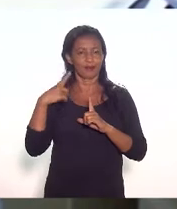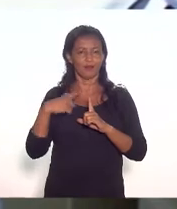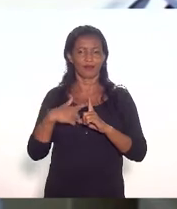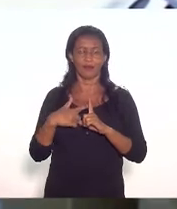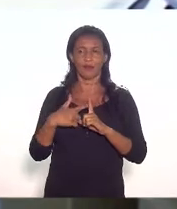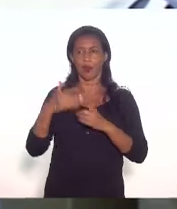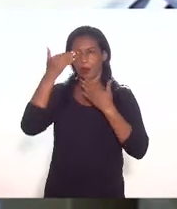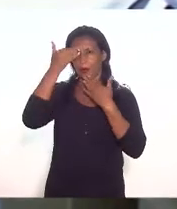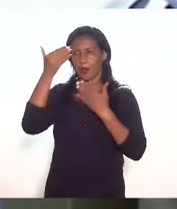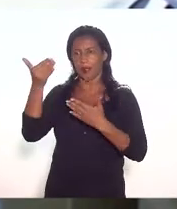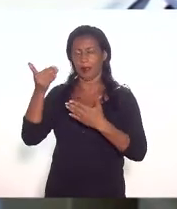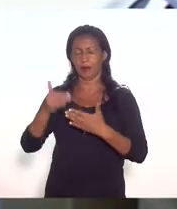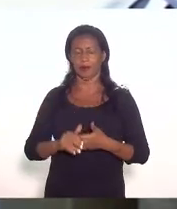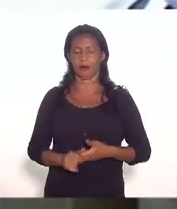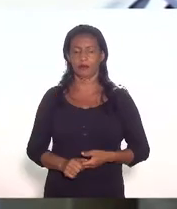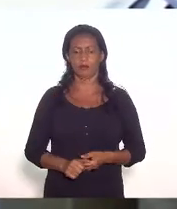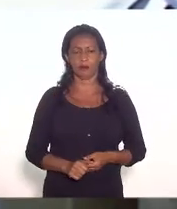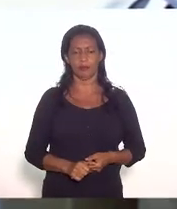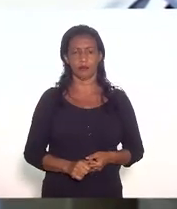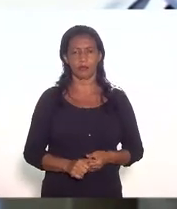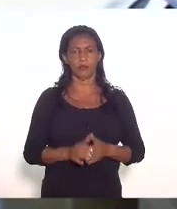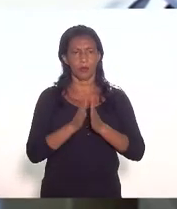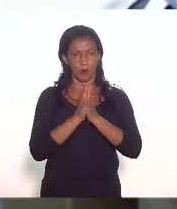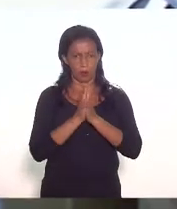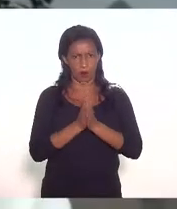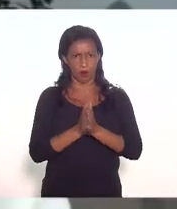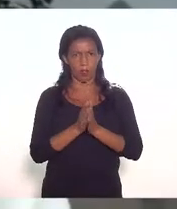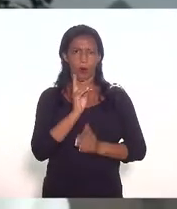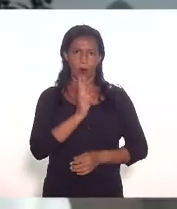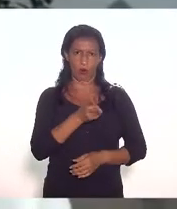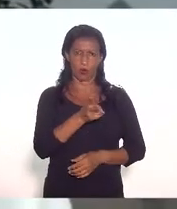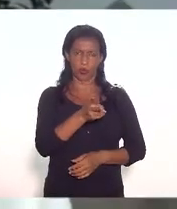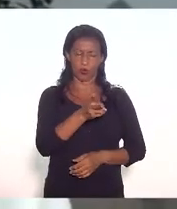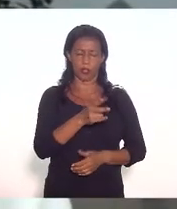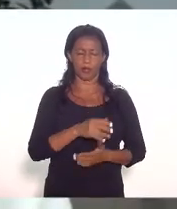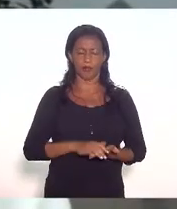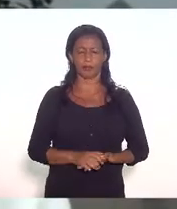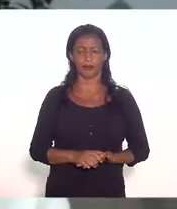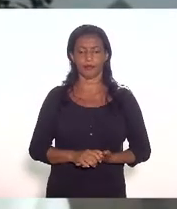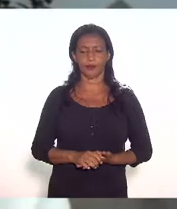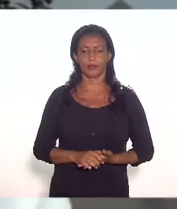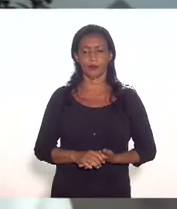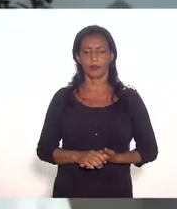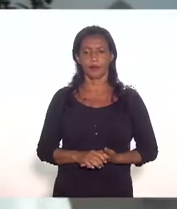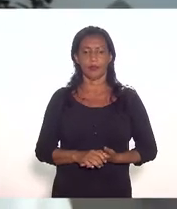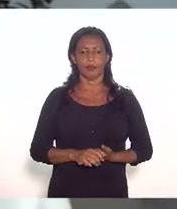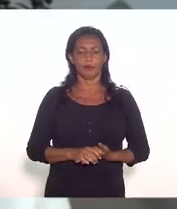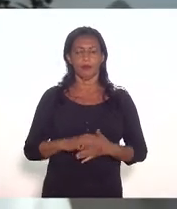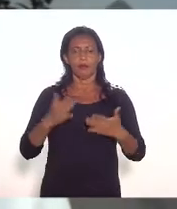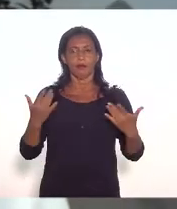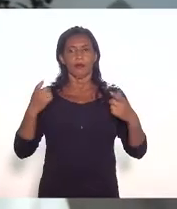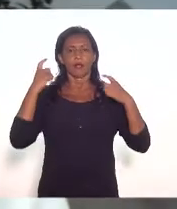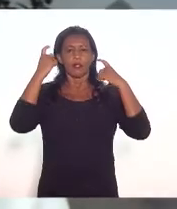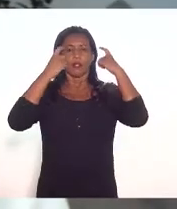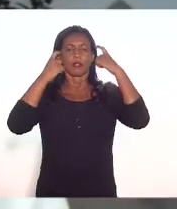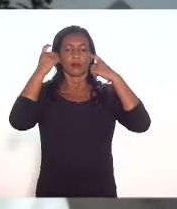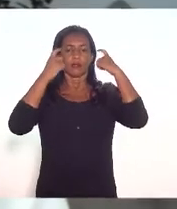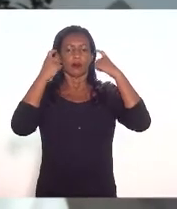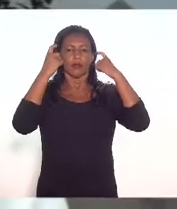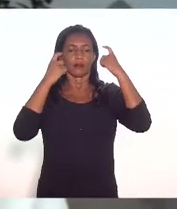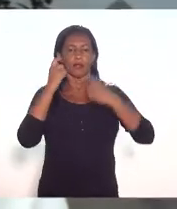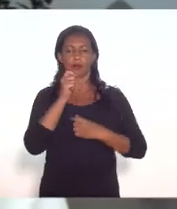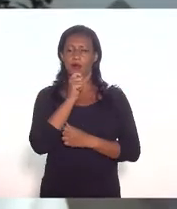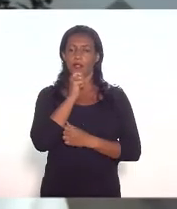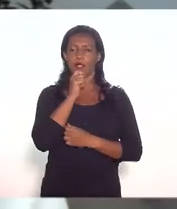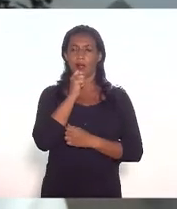obrigado por favor posso continuar enfim essa é a nossa preocupação que não haja uma quebra da